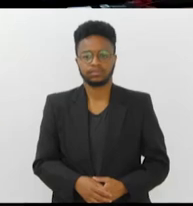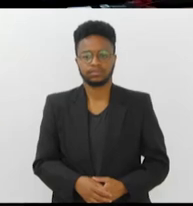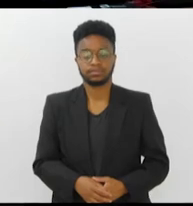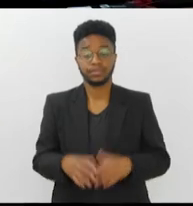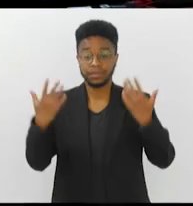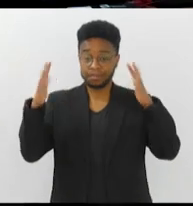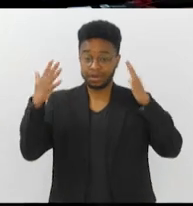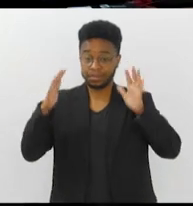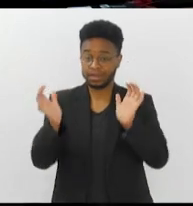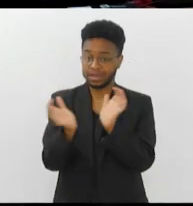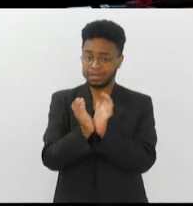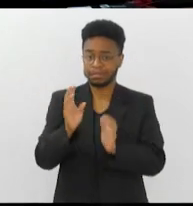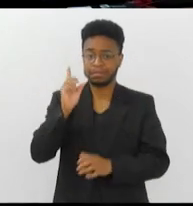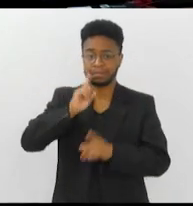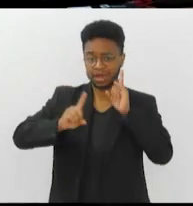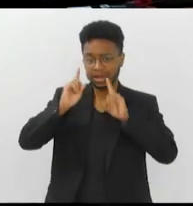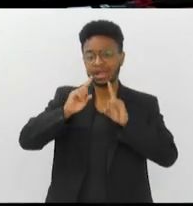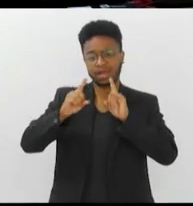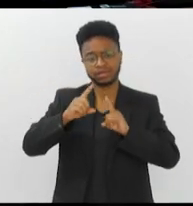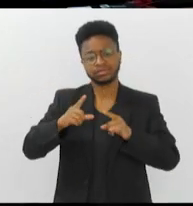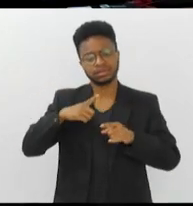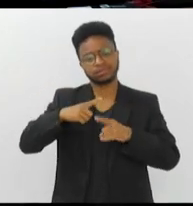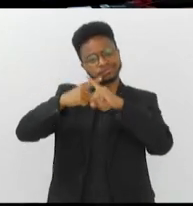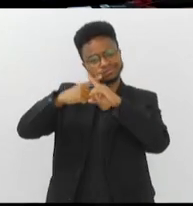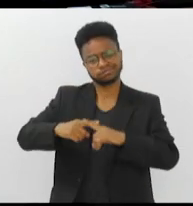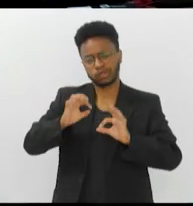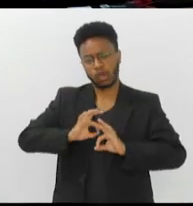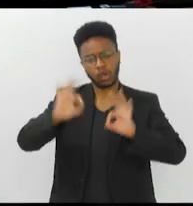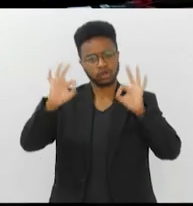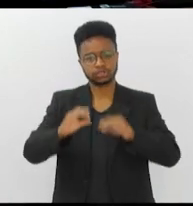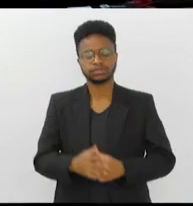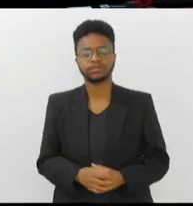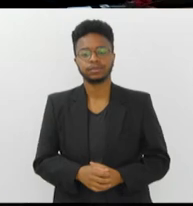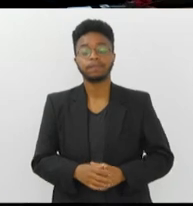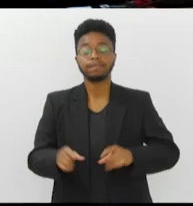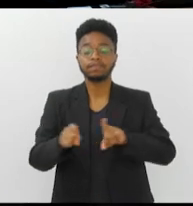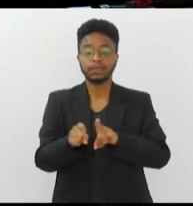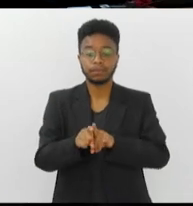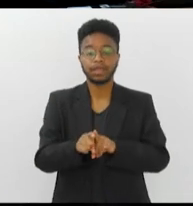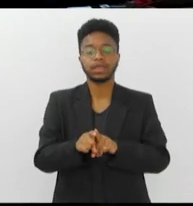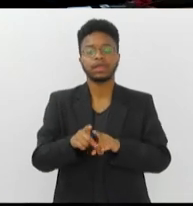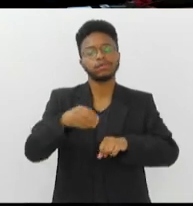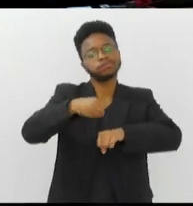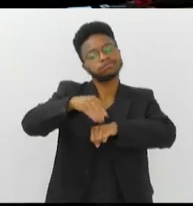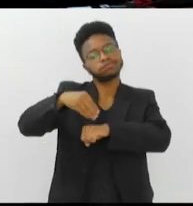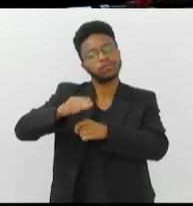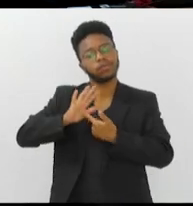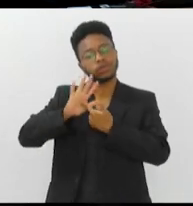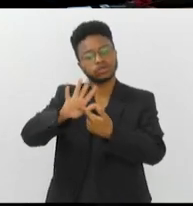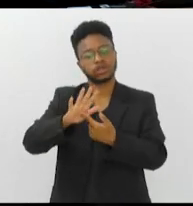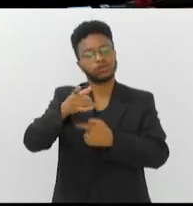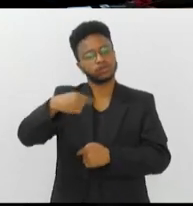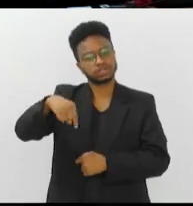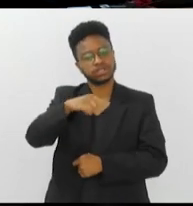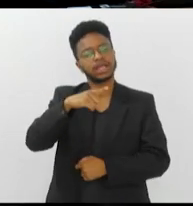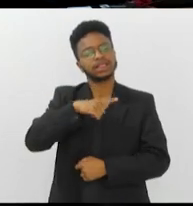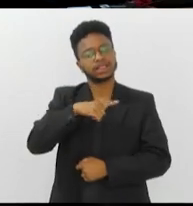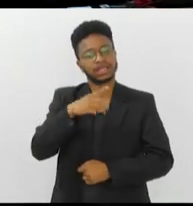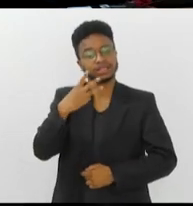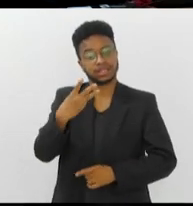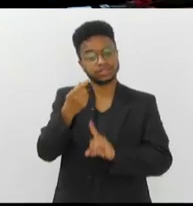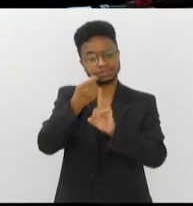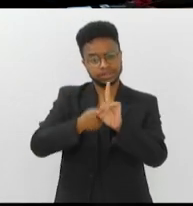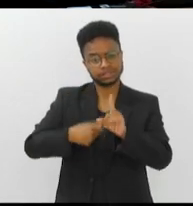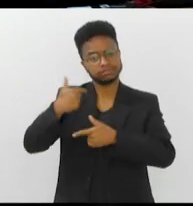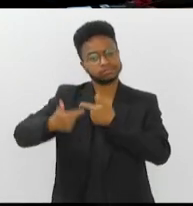Parabéns ao Maricá, que fez uma brilhante campanha. E para que as partidas do campeonato chegassem até você, foram mais de três meses